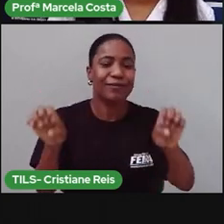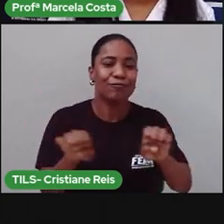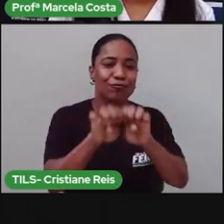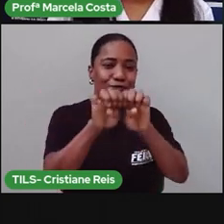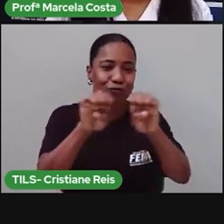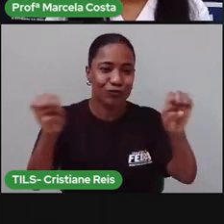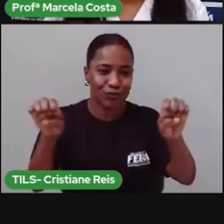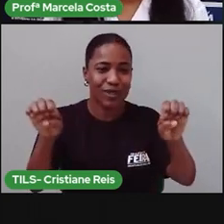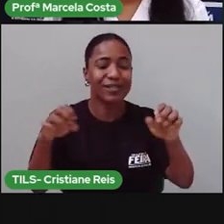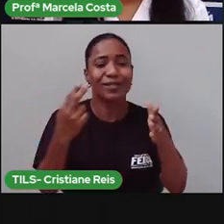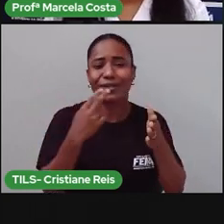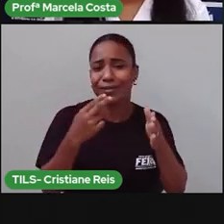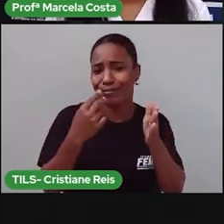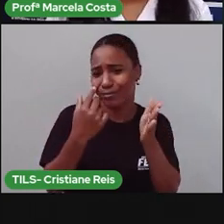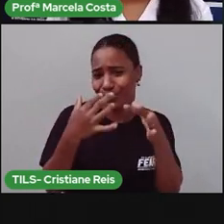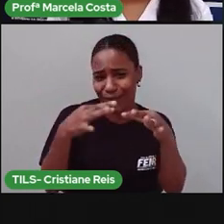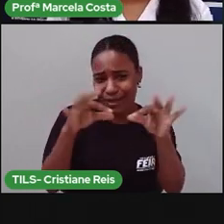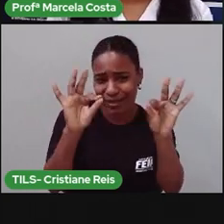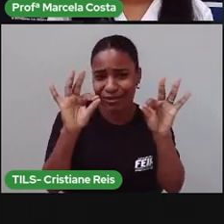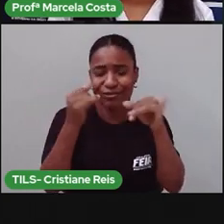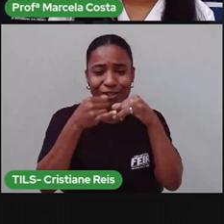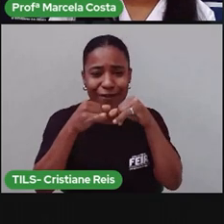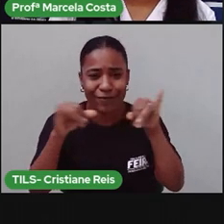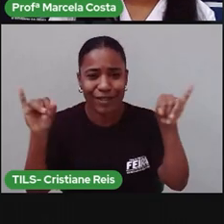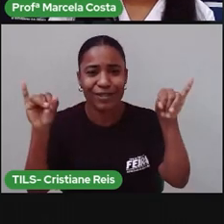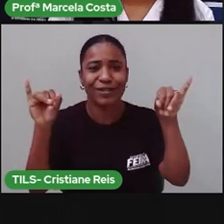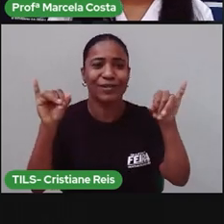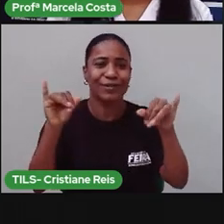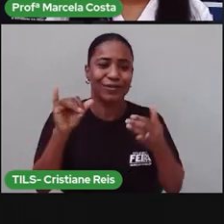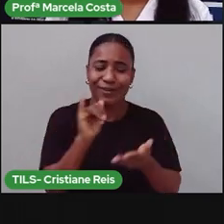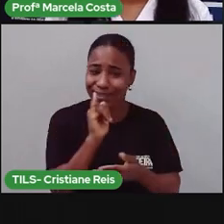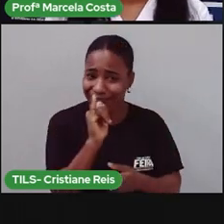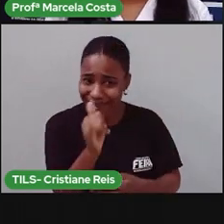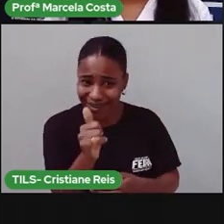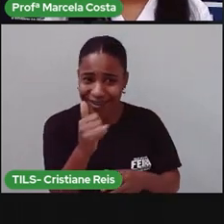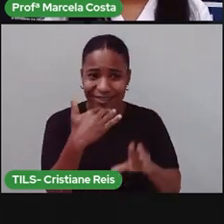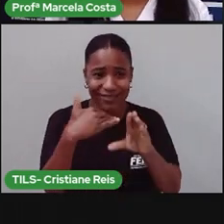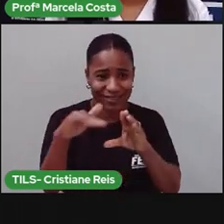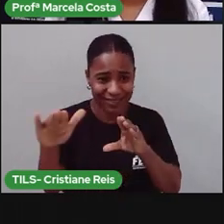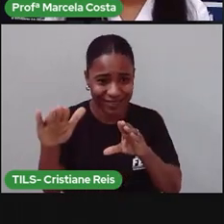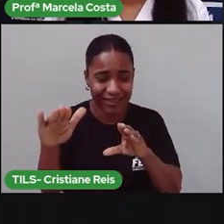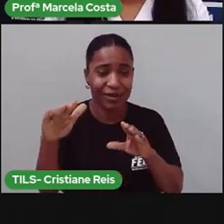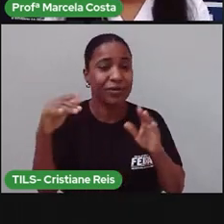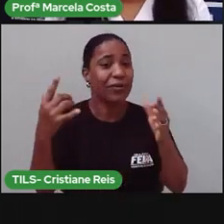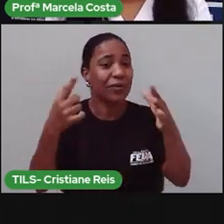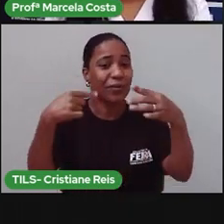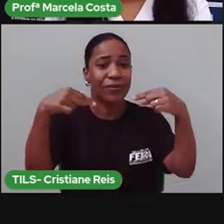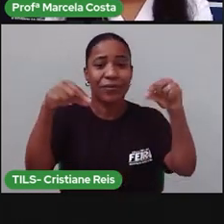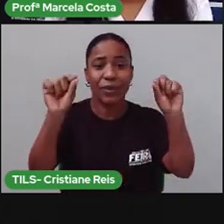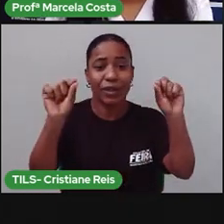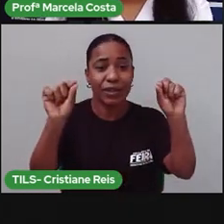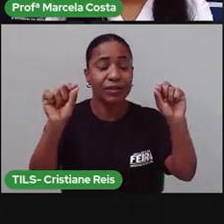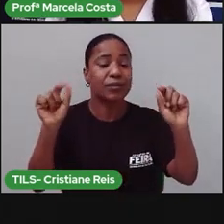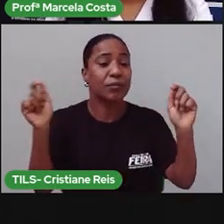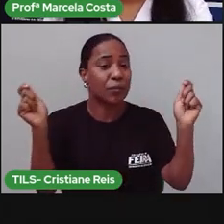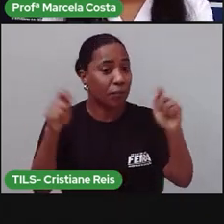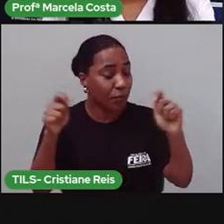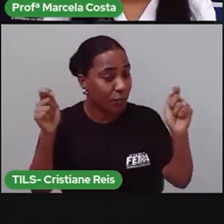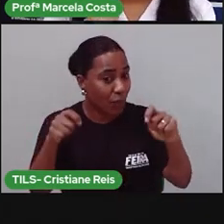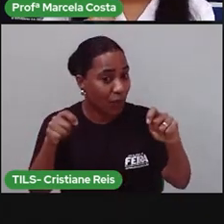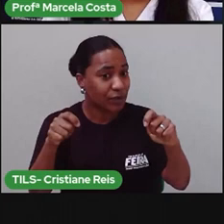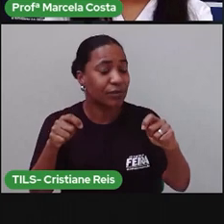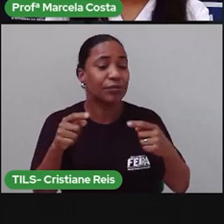bilhete de avisos de recados Vimos que o bilhete ele é escrito